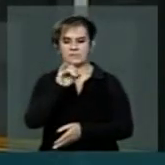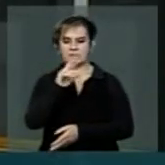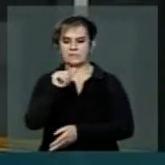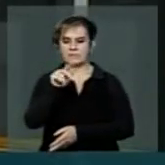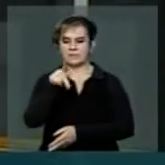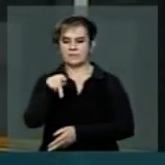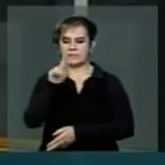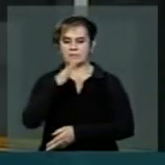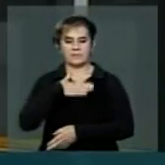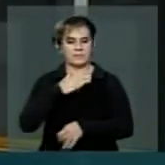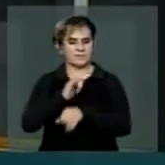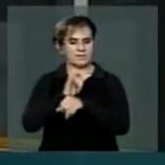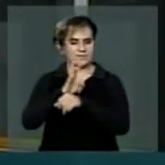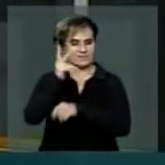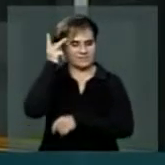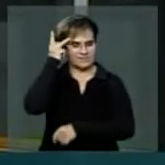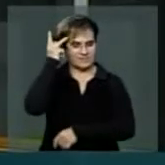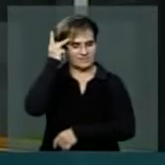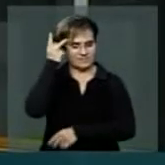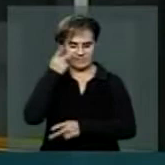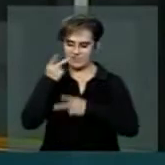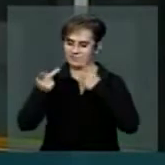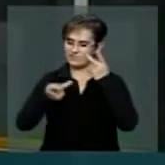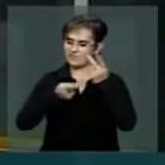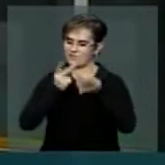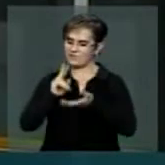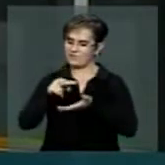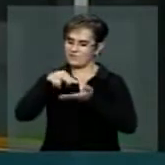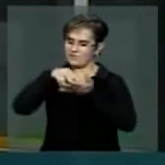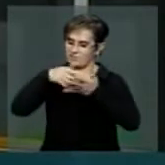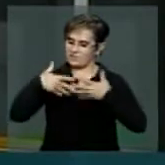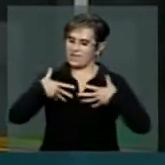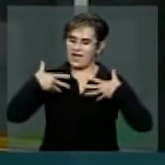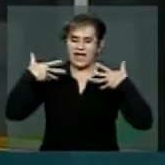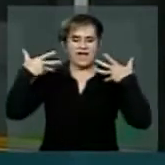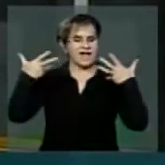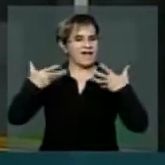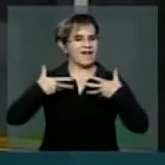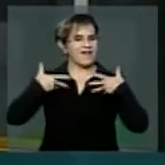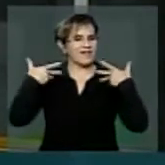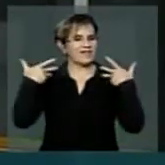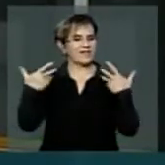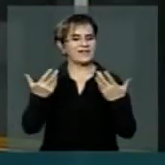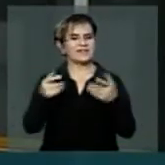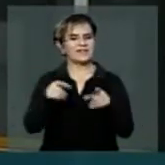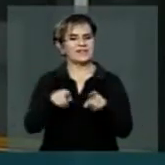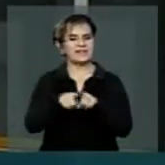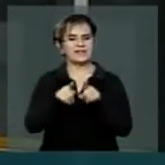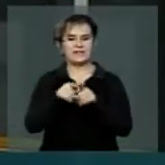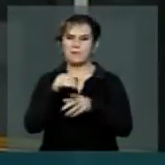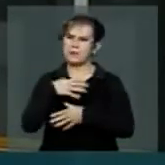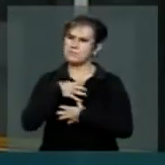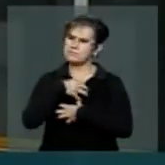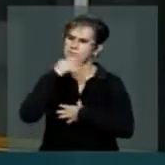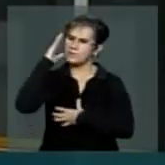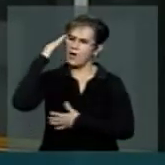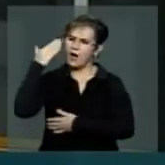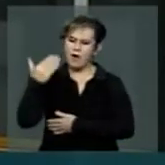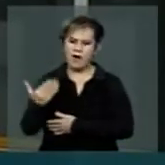estado de São Paulo. Não só alegria, como com imensa honra